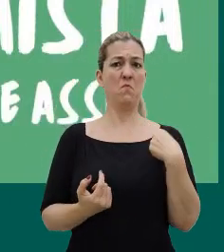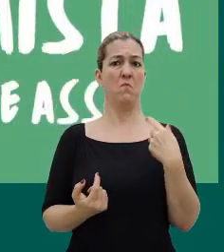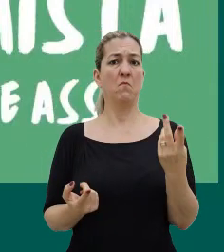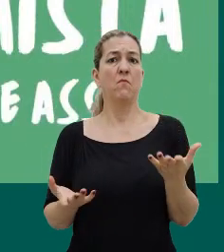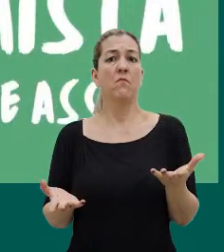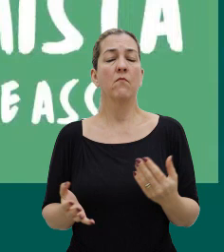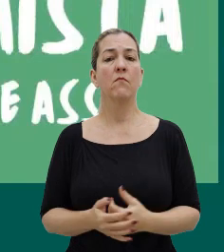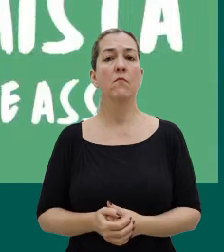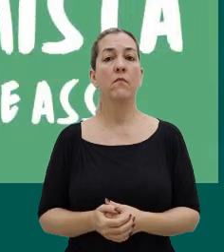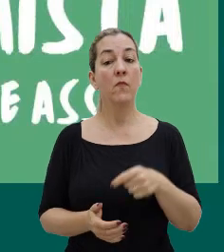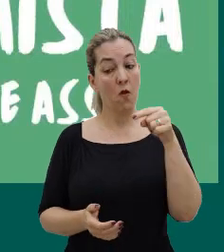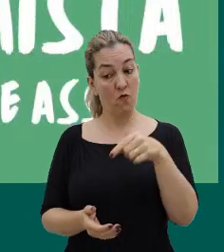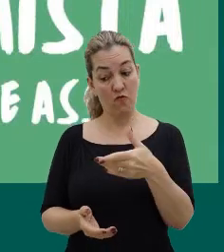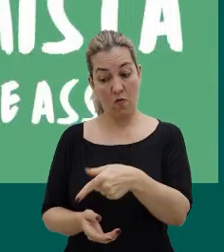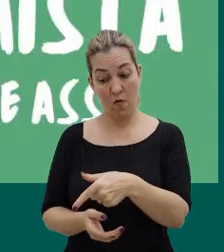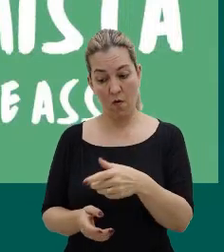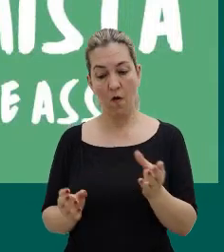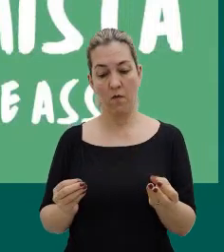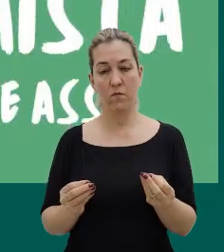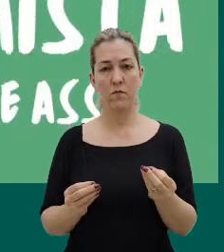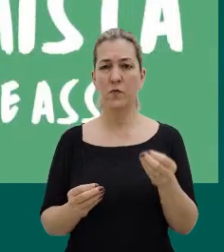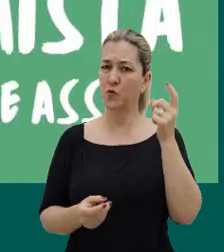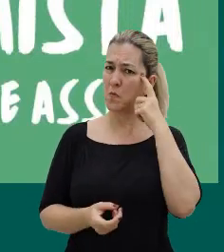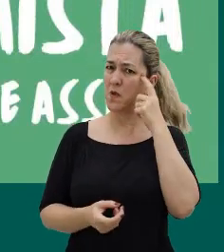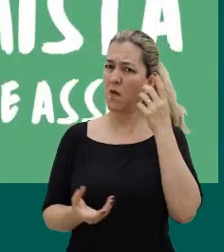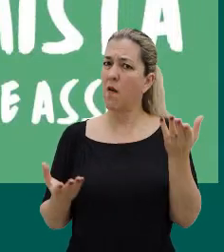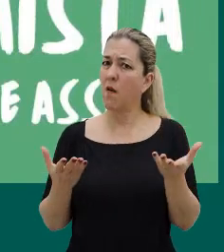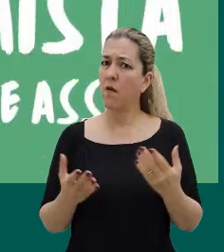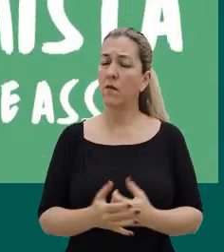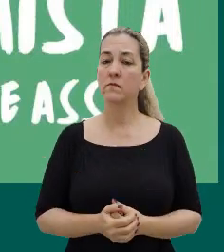né? Que já é um dado pra gente refletir.